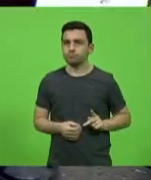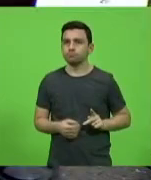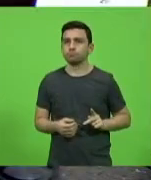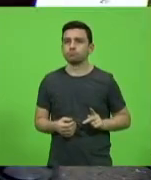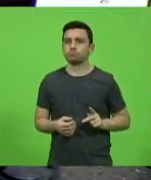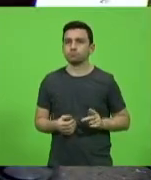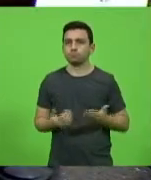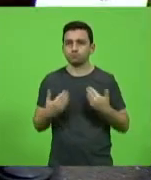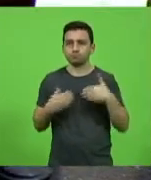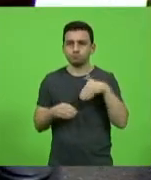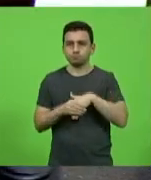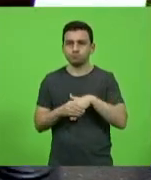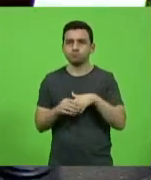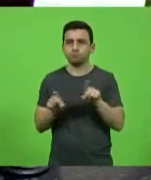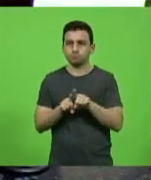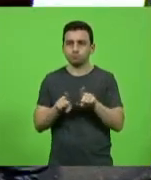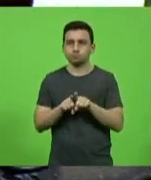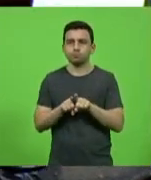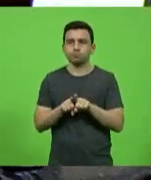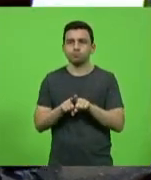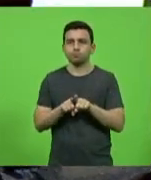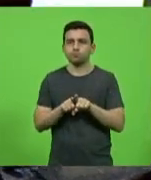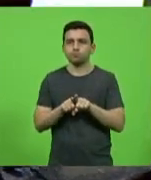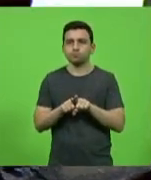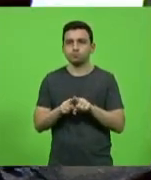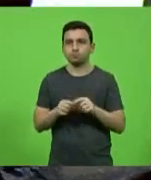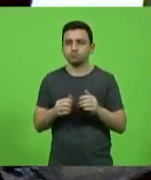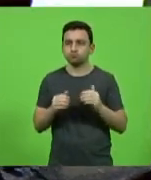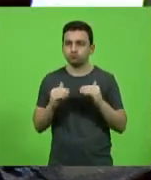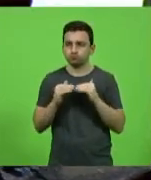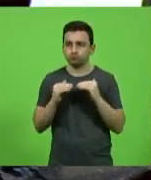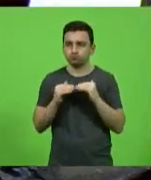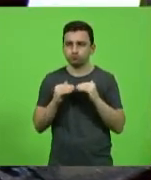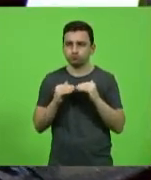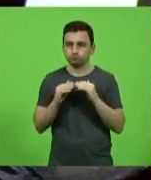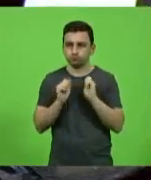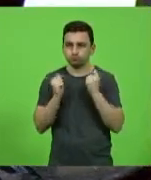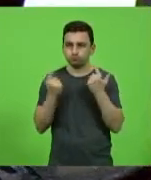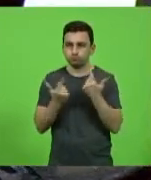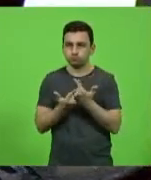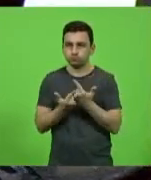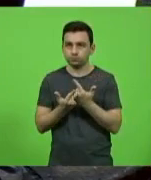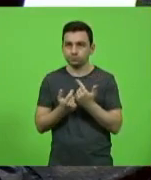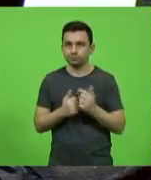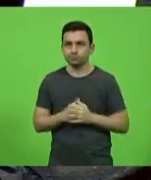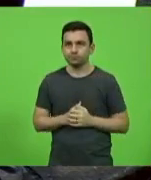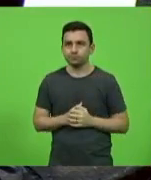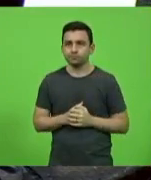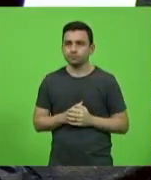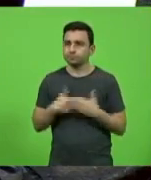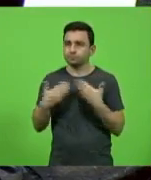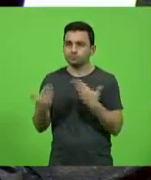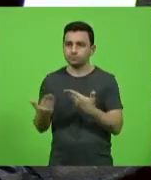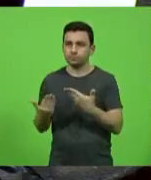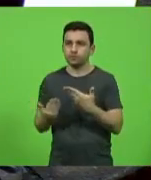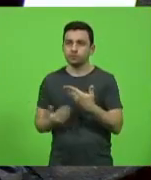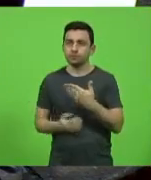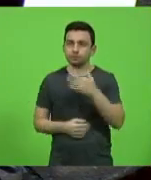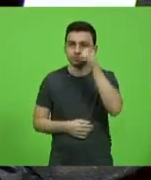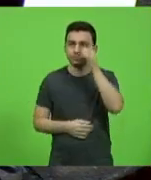eu voto também em comum acordo com a Casa, em vossa excelência, deputado Laércio,